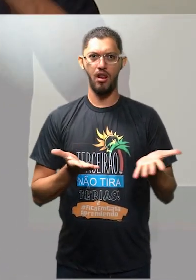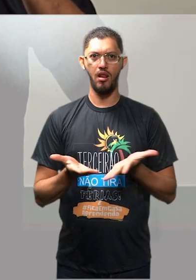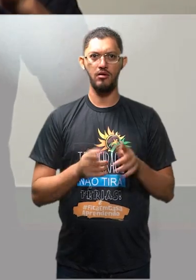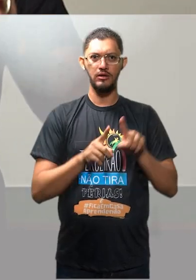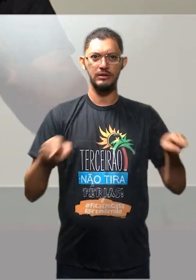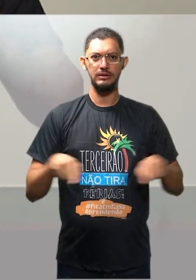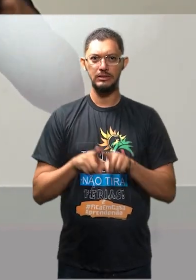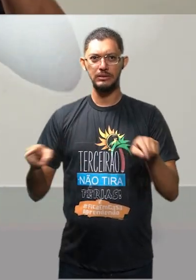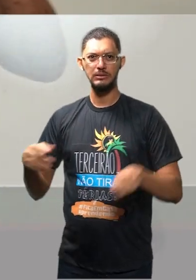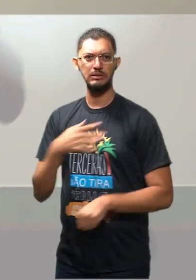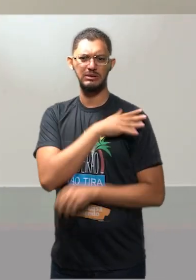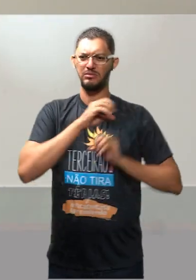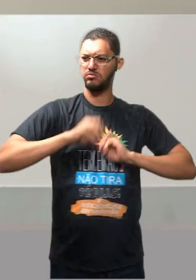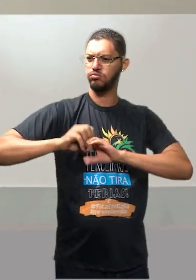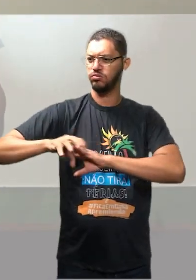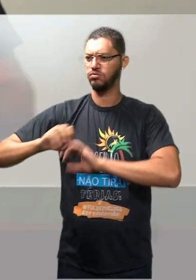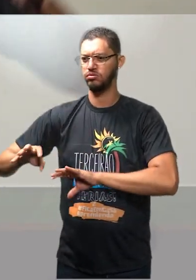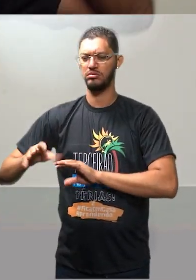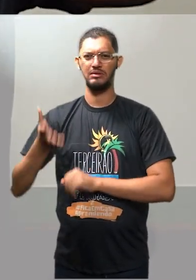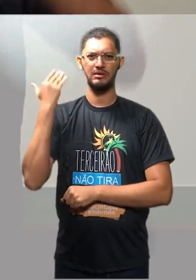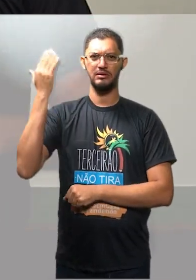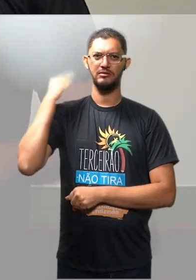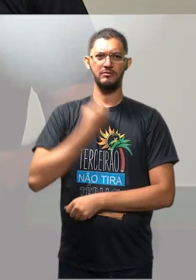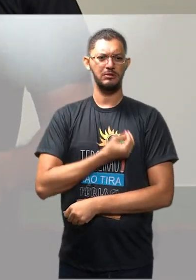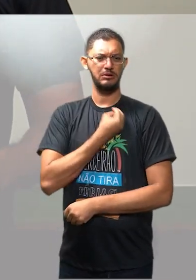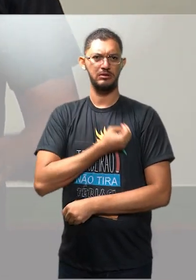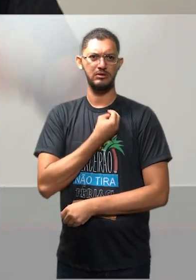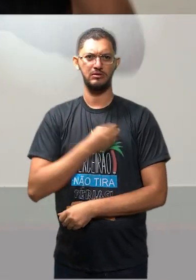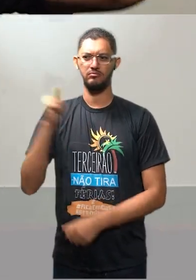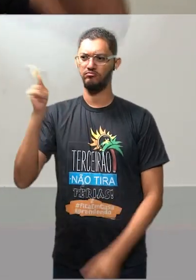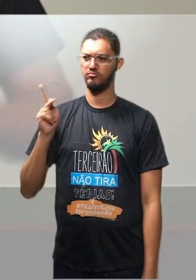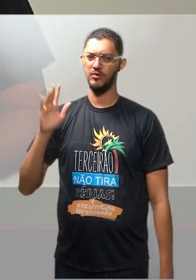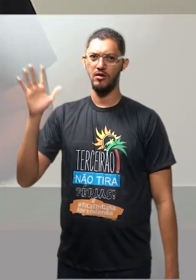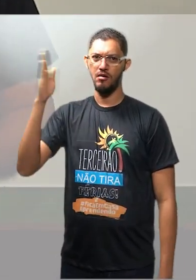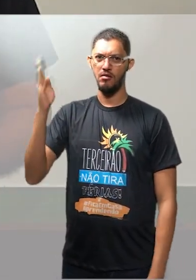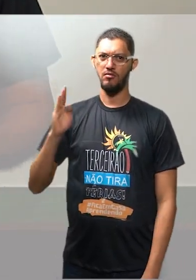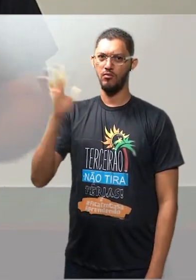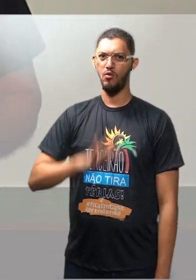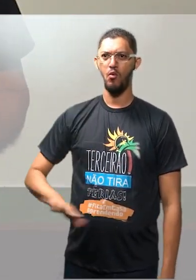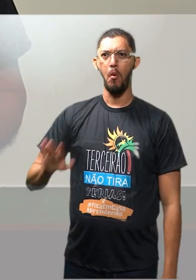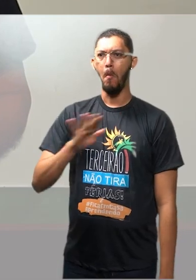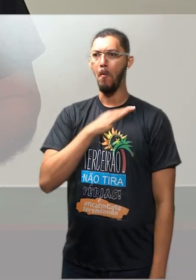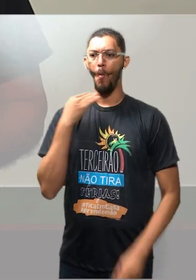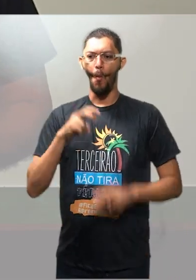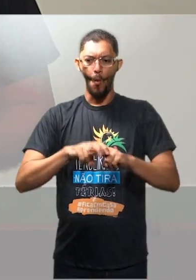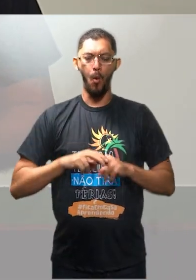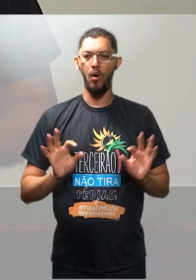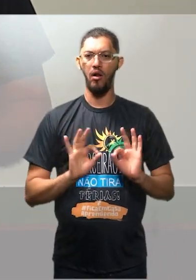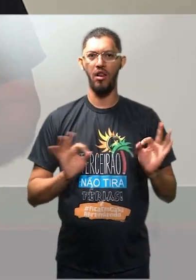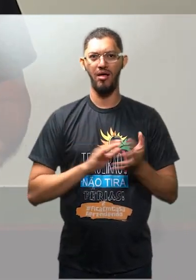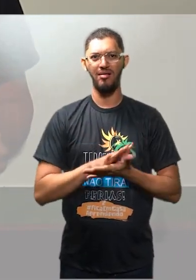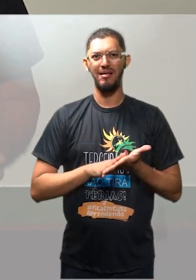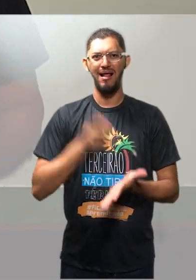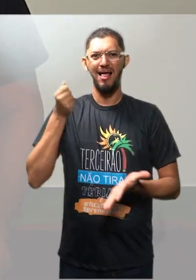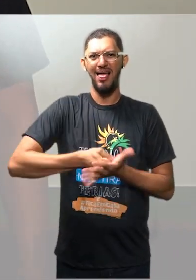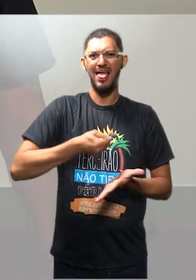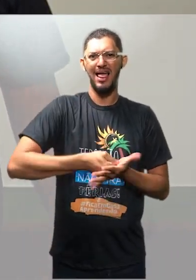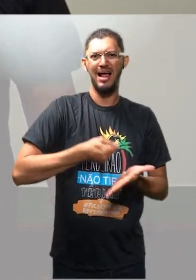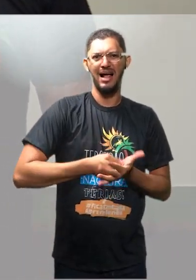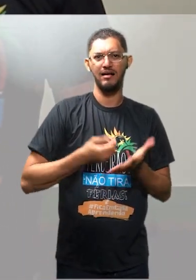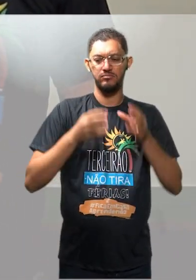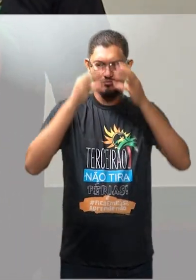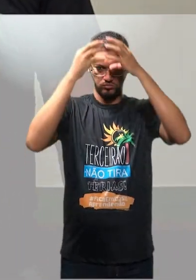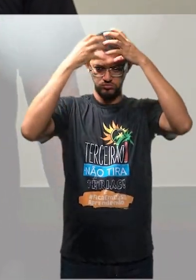quartéis lhe ensinam antigas lições De viver pela pátria ou morrer sem razão Esse rapaz foi torturado até perder massa